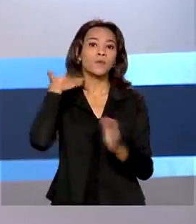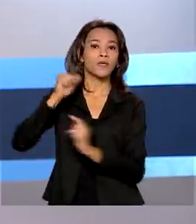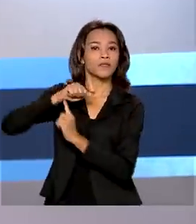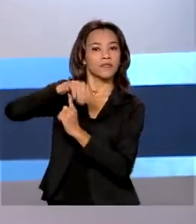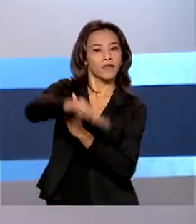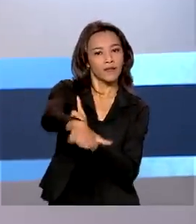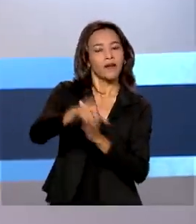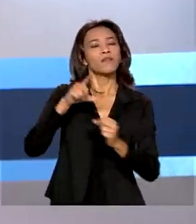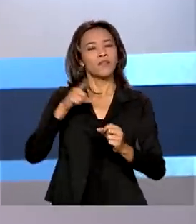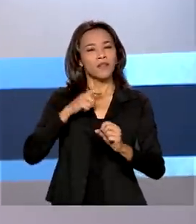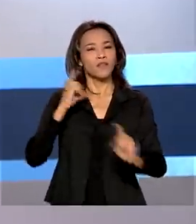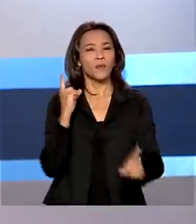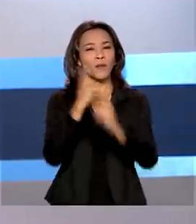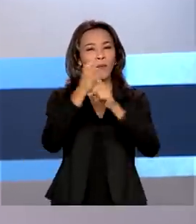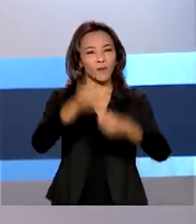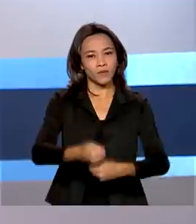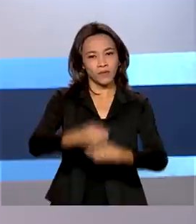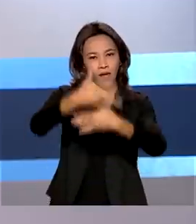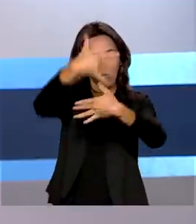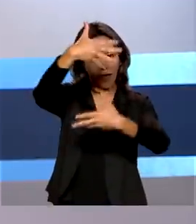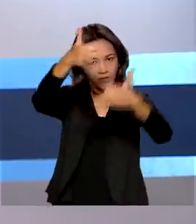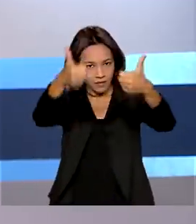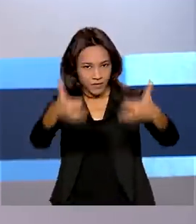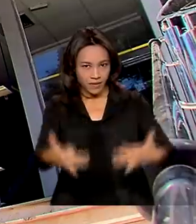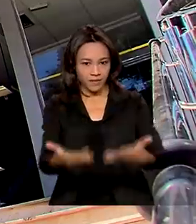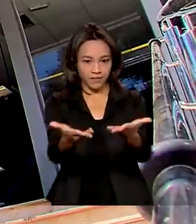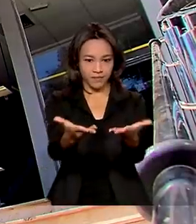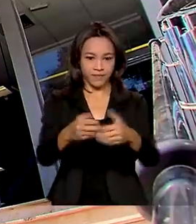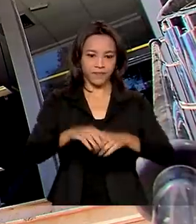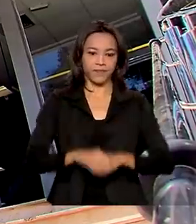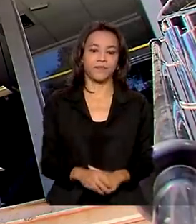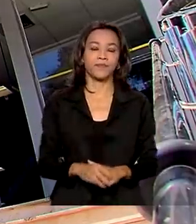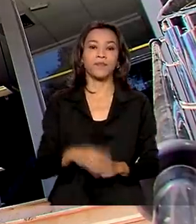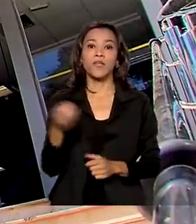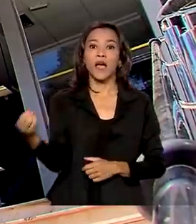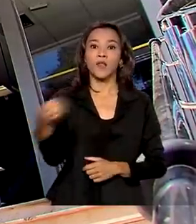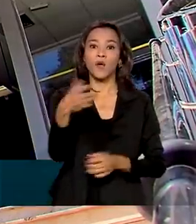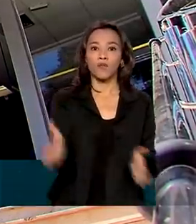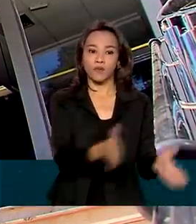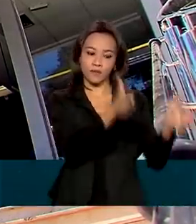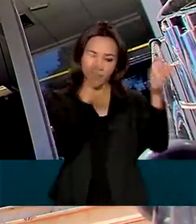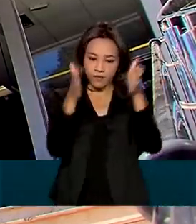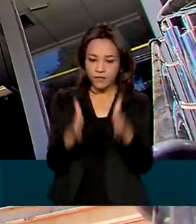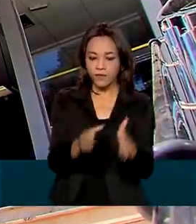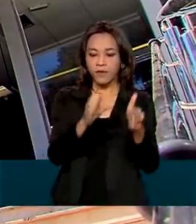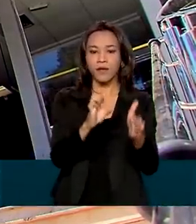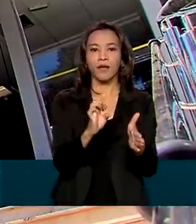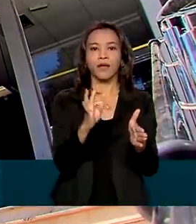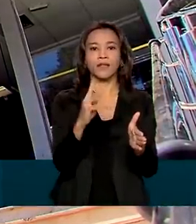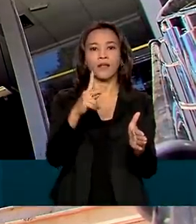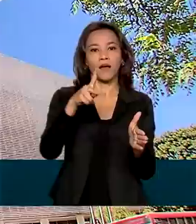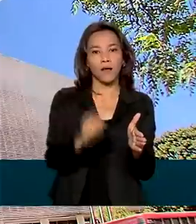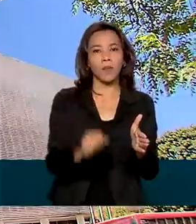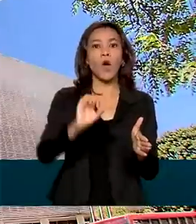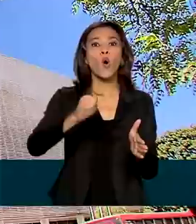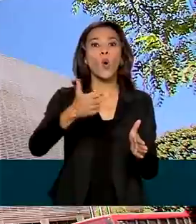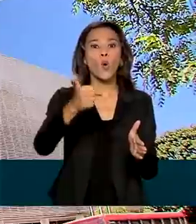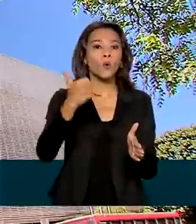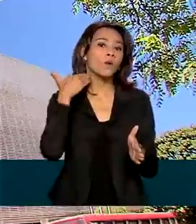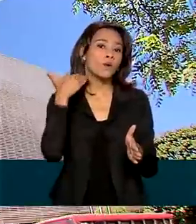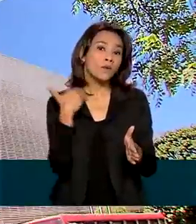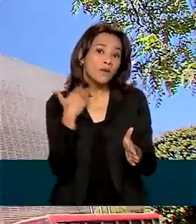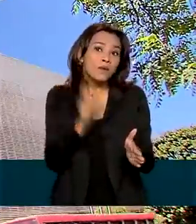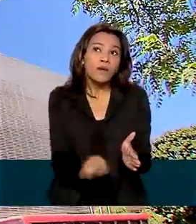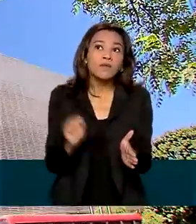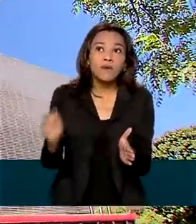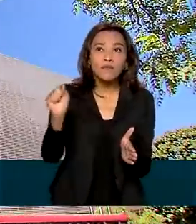um evento online para apresentar a nova etapa. A nova etapa envolve os 11 grandes bancos que operam no